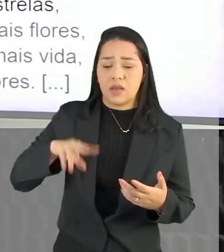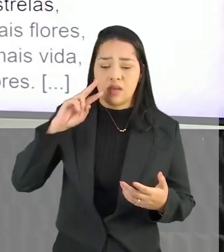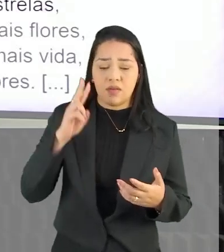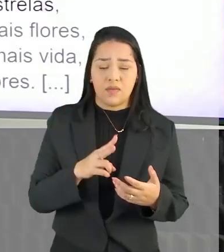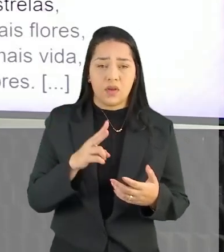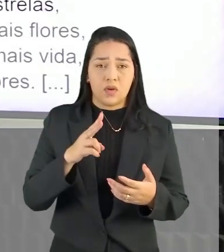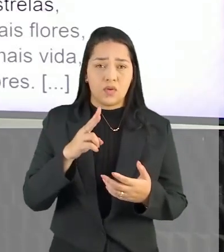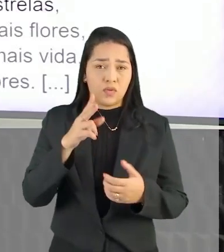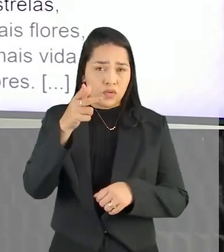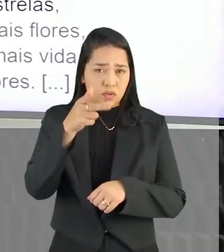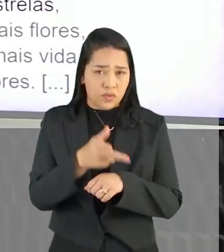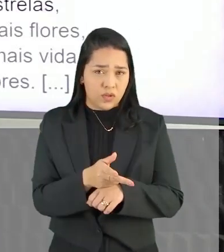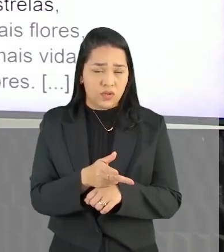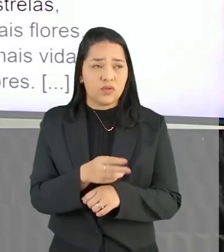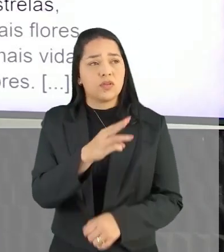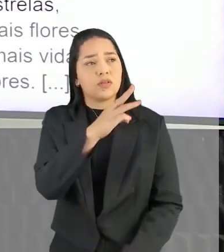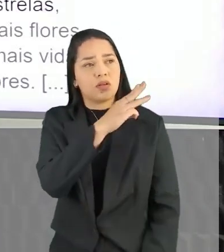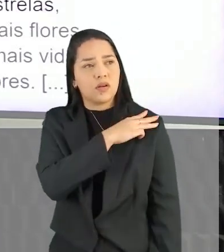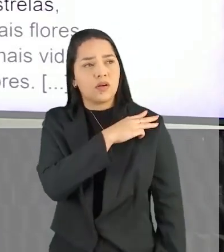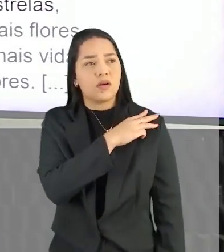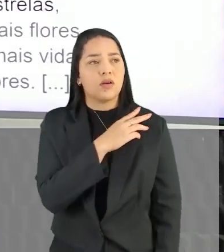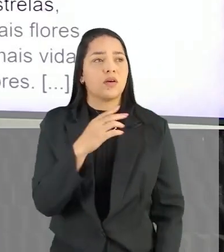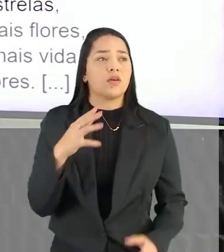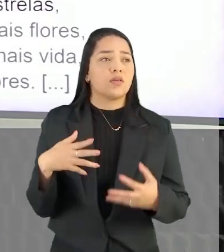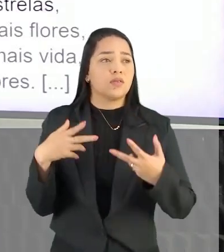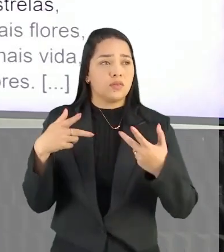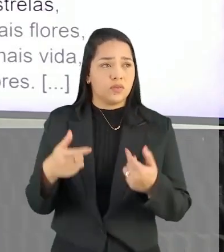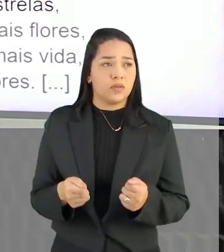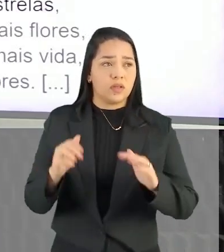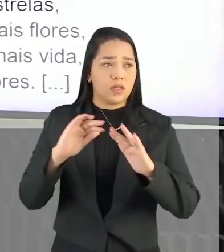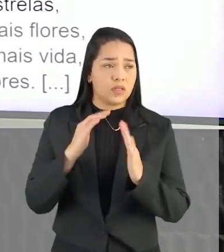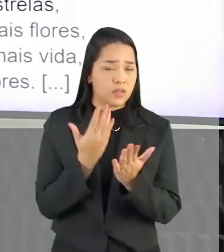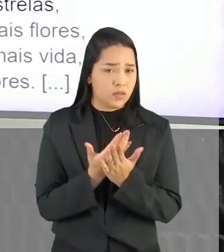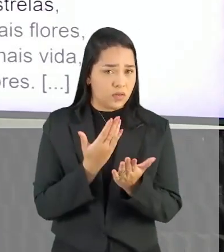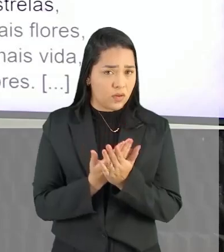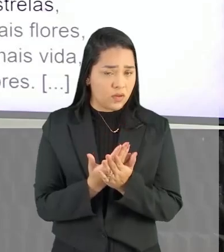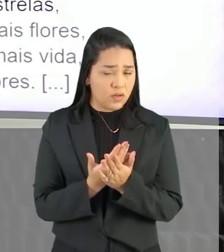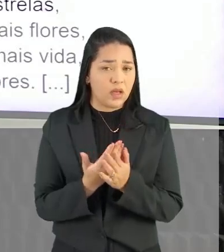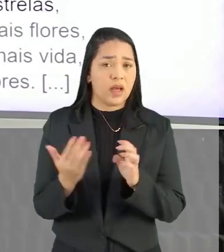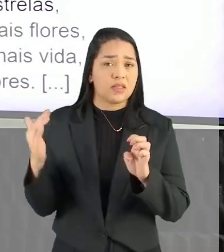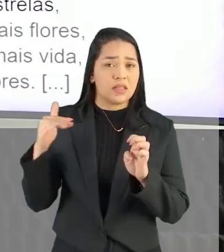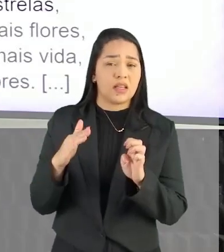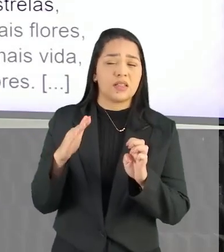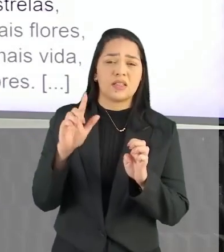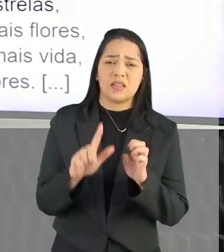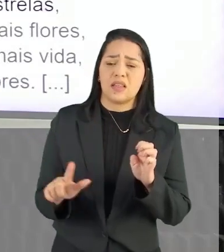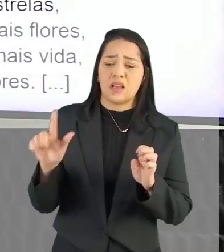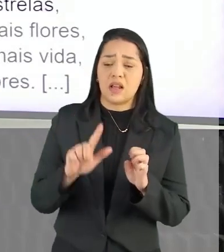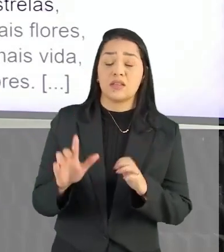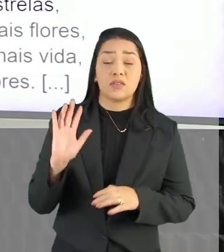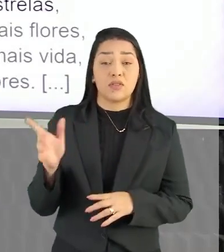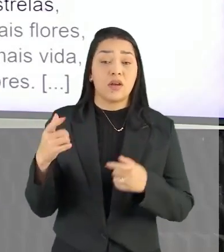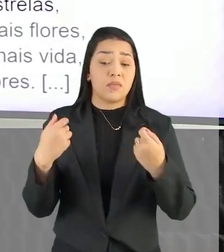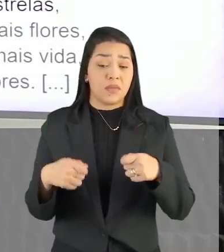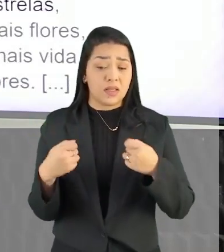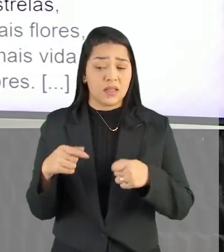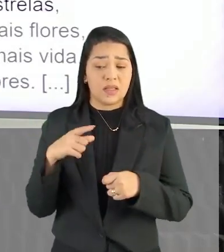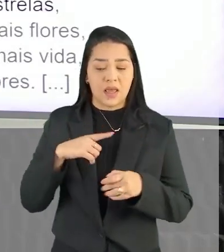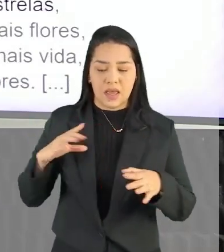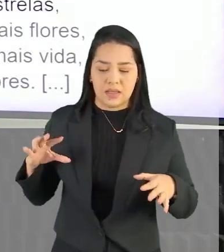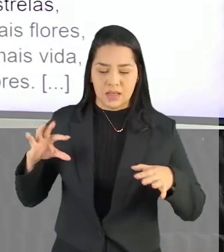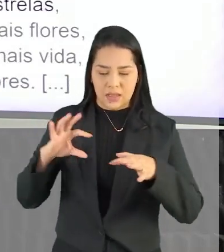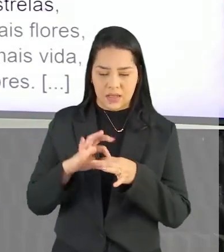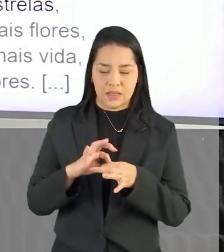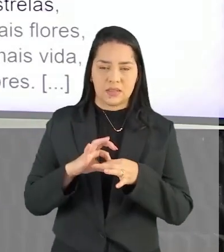os vídeos são os alunos do terceiro ano do ensino médio, então a gente passou por todas as escolas ou estéticas literárias, e aí a gente já tem que sempre estar fazendo essa